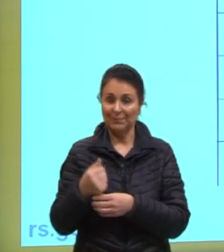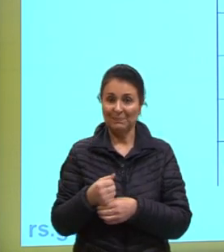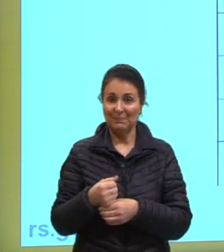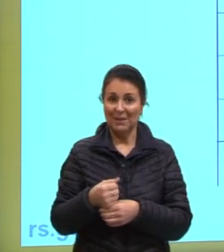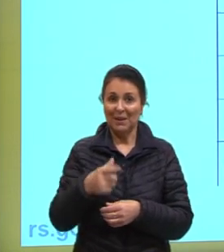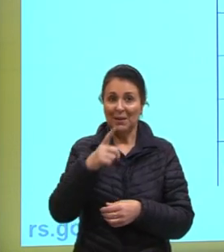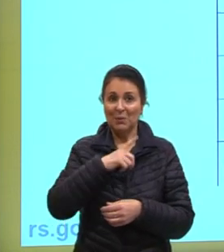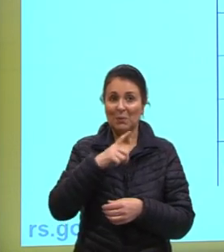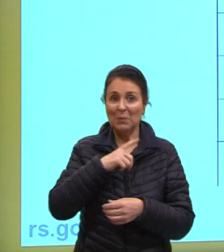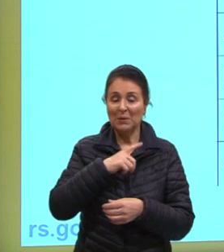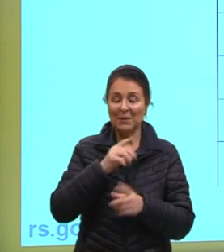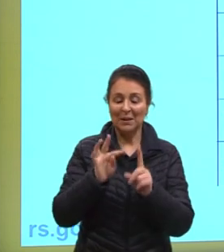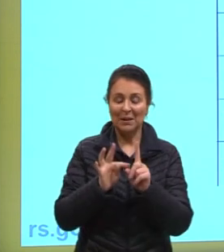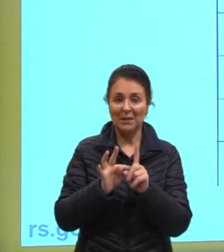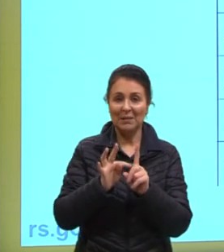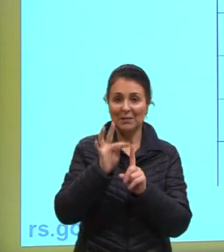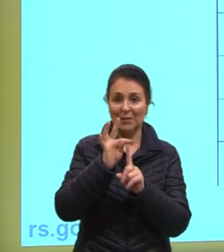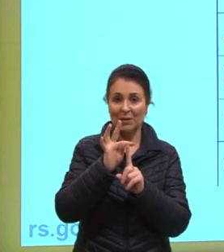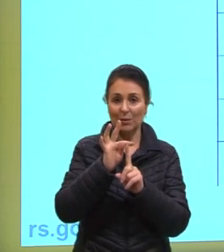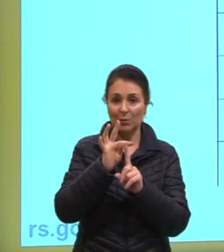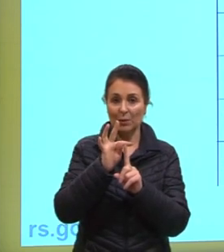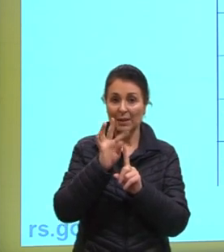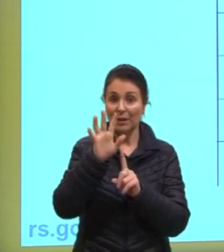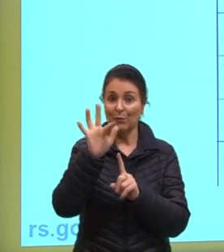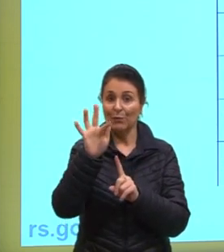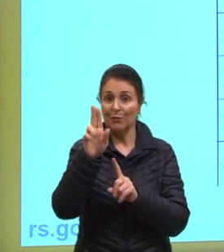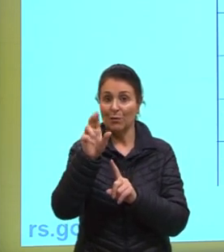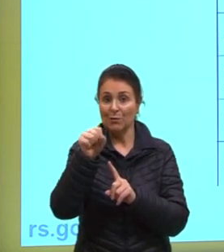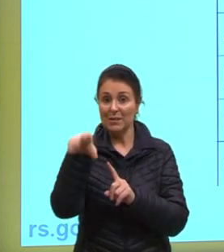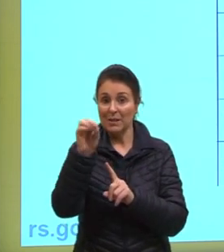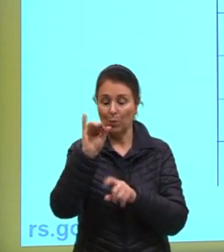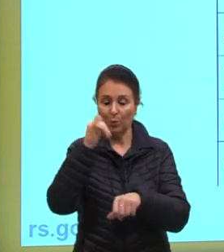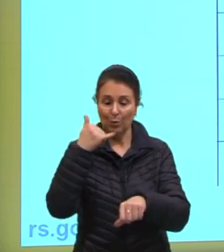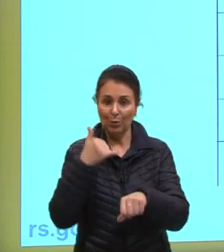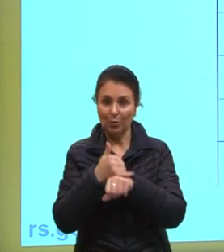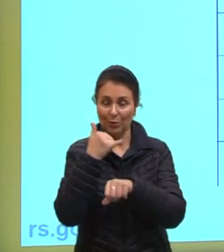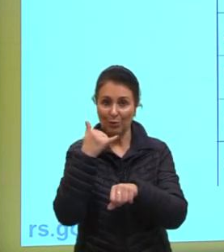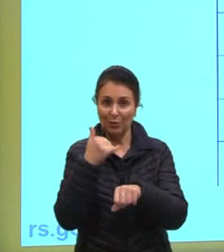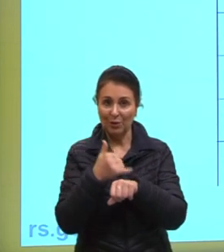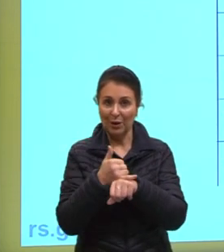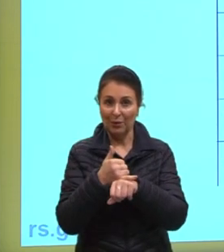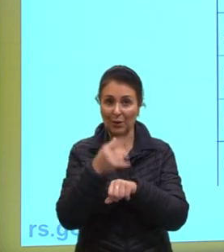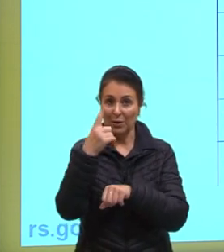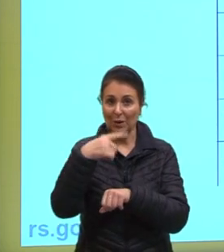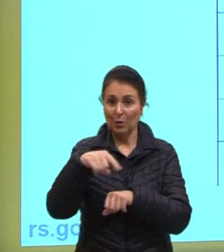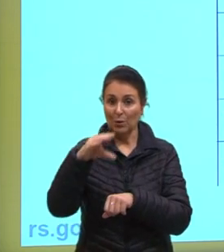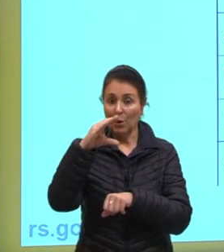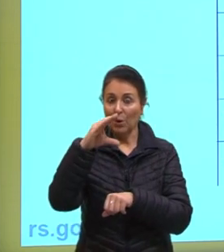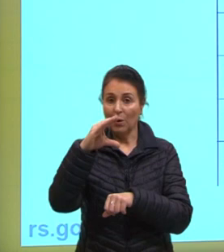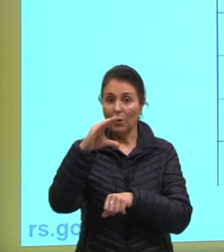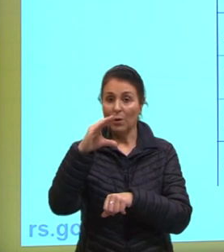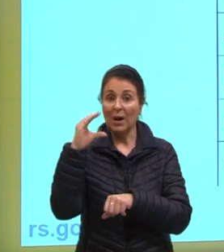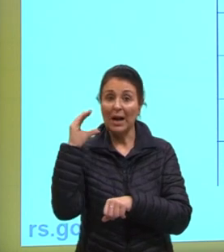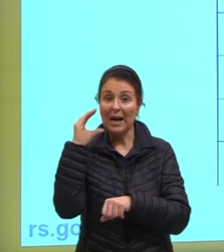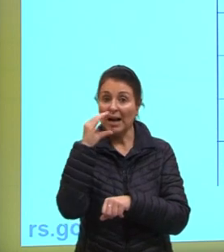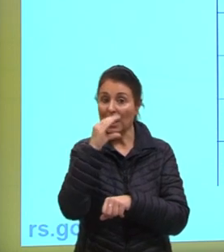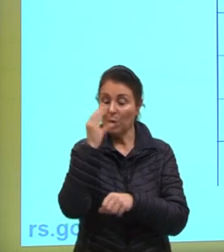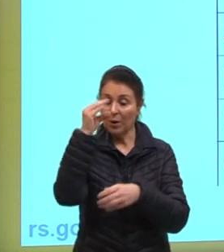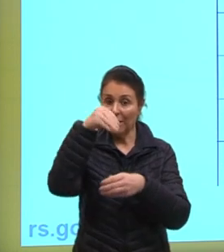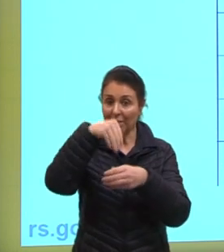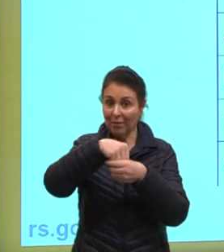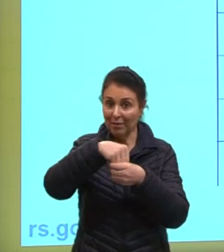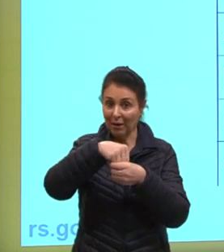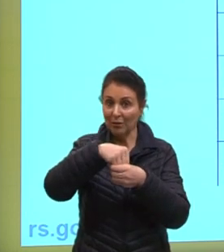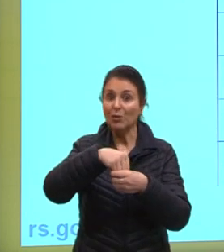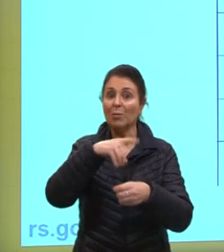Então, aqui a gente tem a temperatura de fusão do ferro, tá? E aqui, então, calor latente para que haja